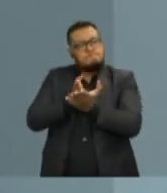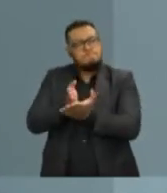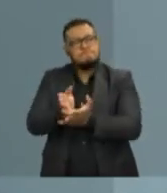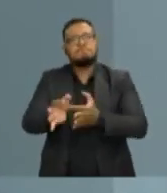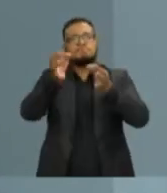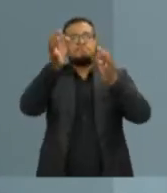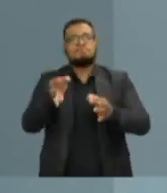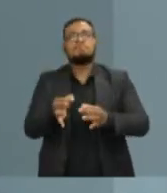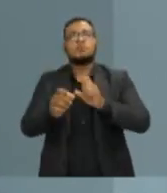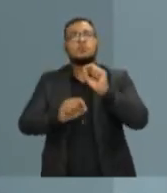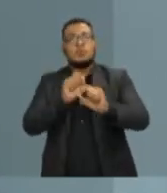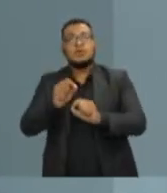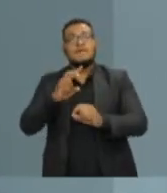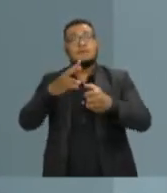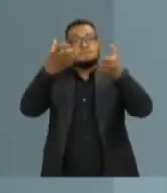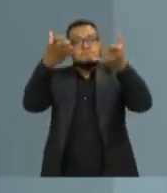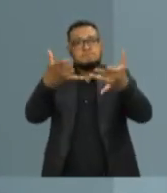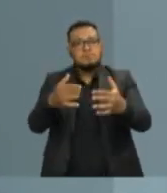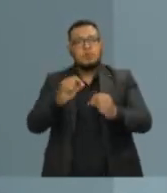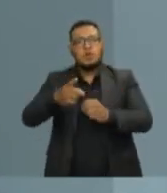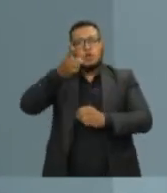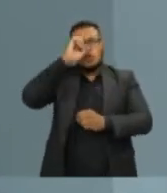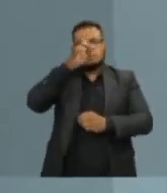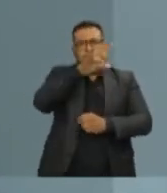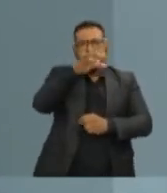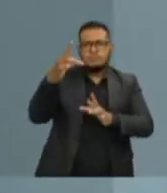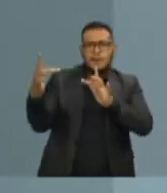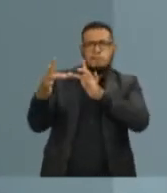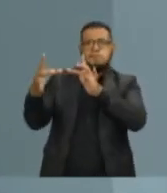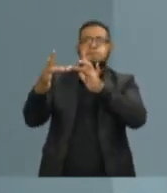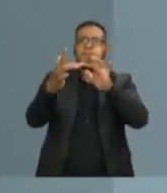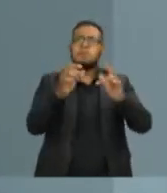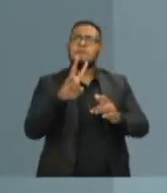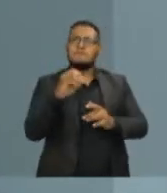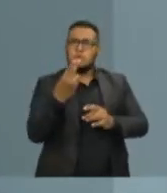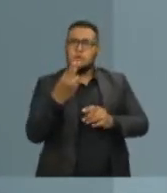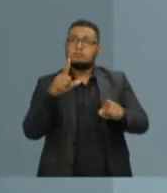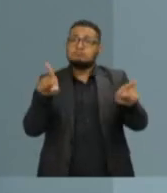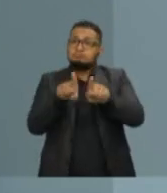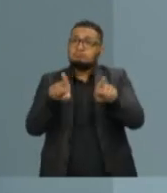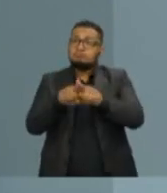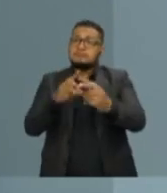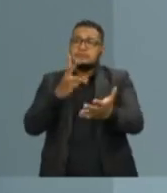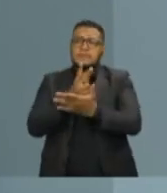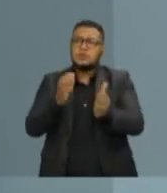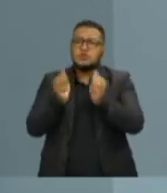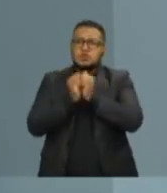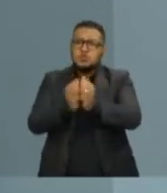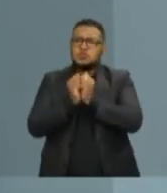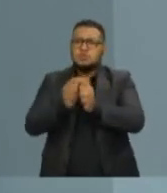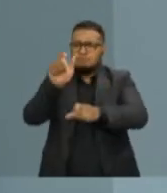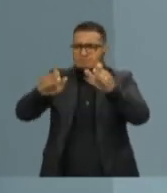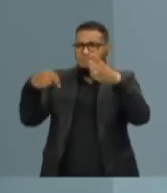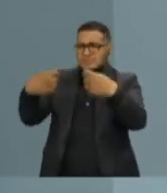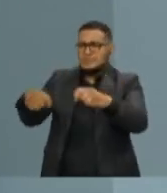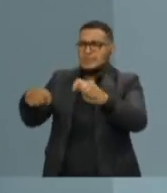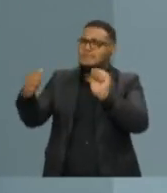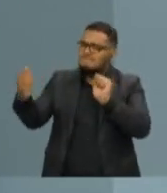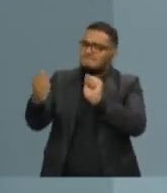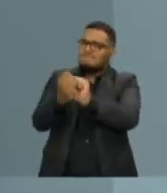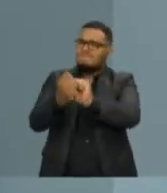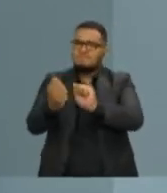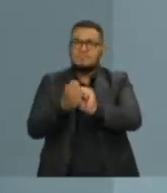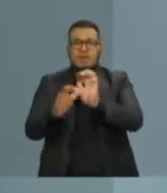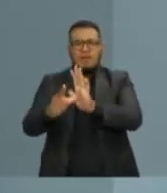prefeito que vai estar vivendo o dia a dia da cidade. Por sempre estar ao lado de quem mais necessita, por estar ao lado daqueles que estavam